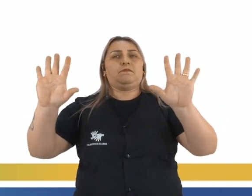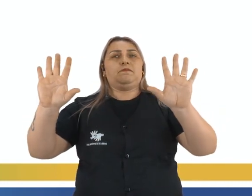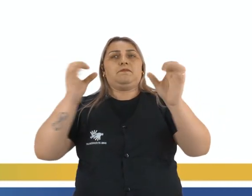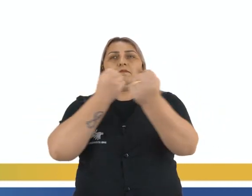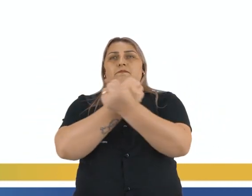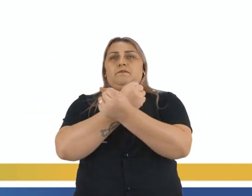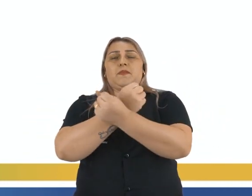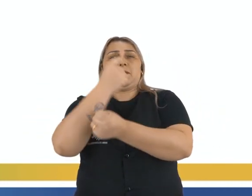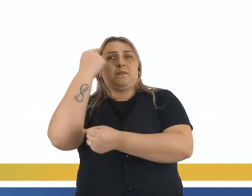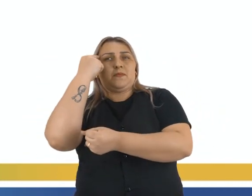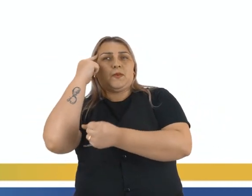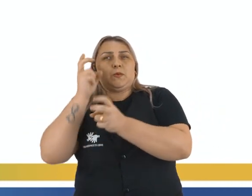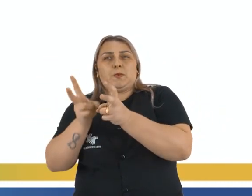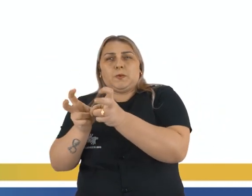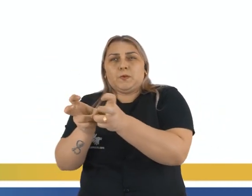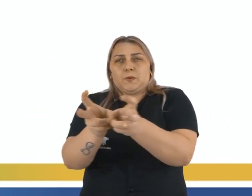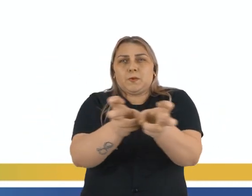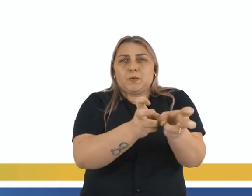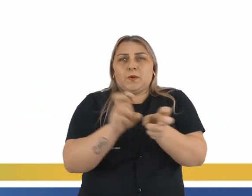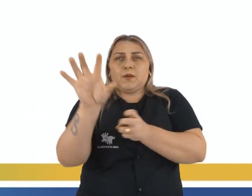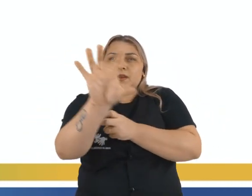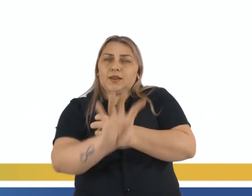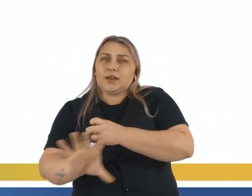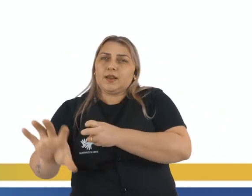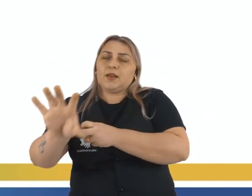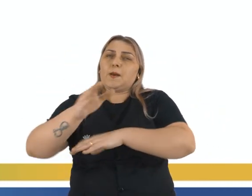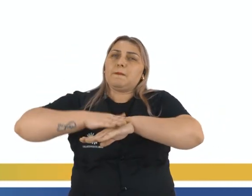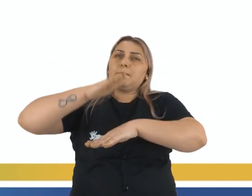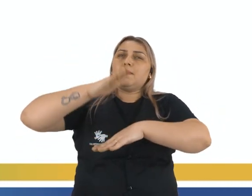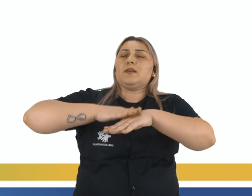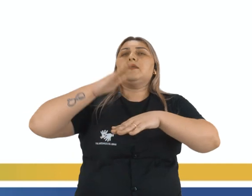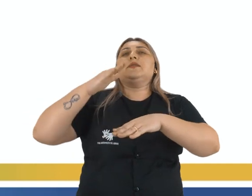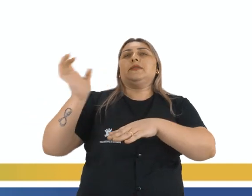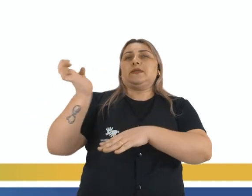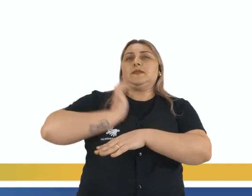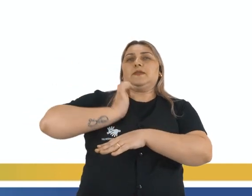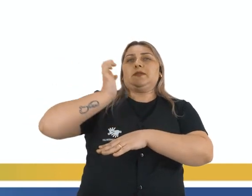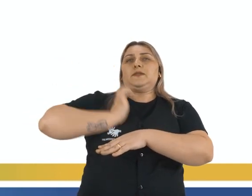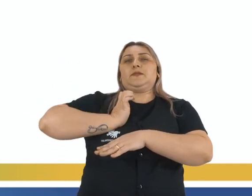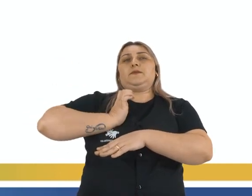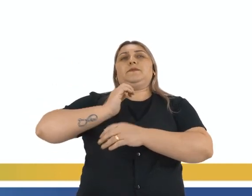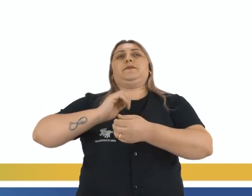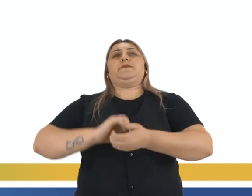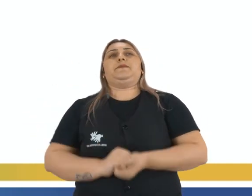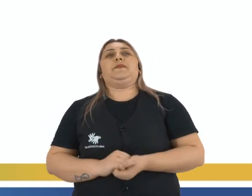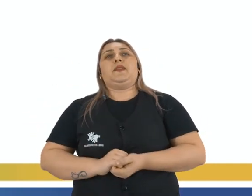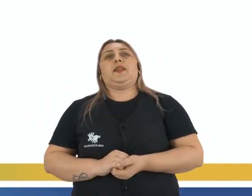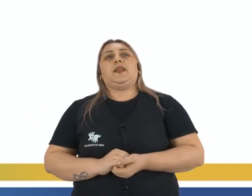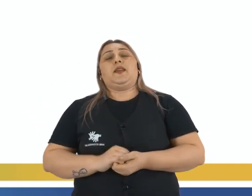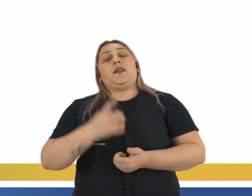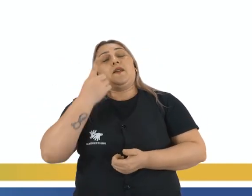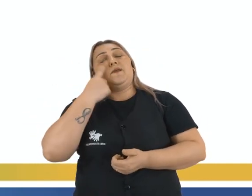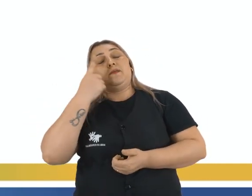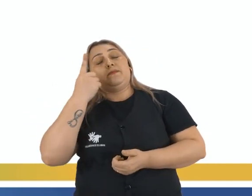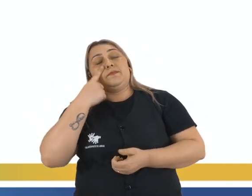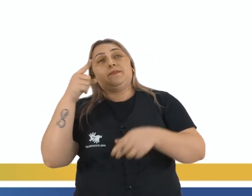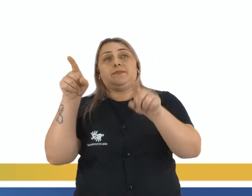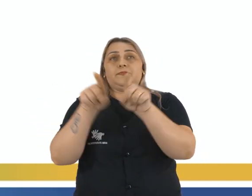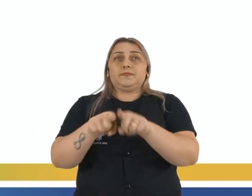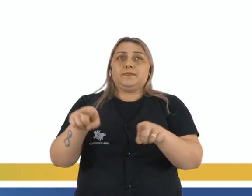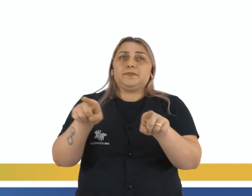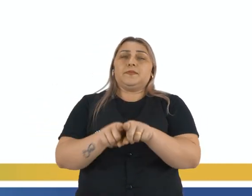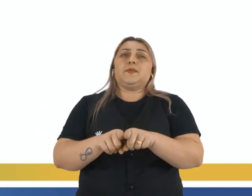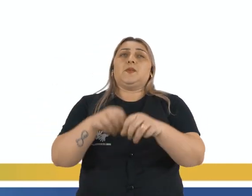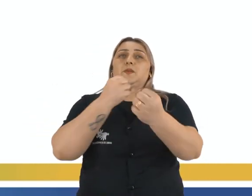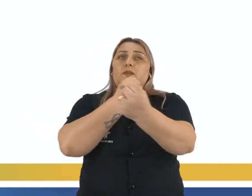pensavam em explorar ainda mais a região, cada vez mais, para ficar cada vez mais rico, mais poderoso. Então, vendo tudo isso acontecer, né,